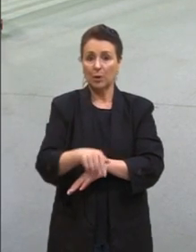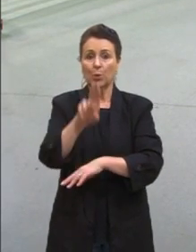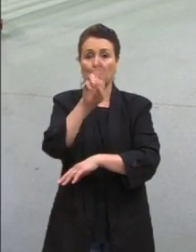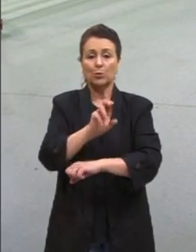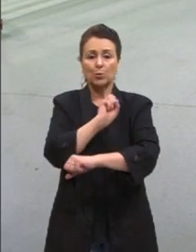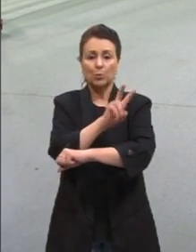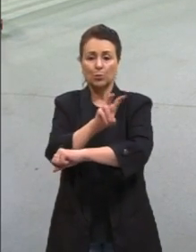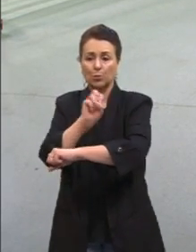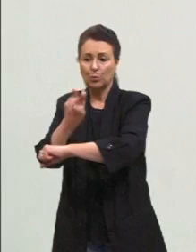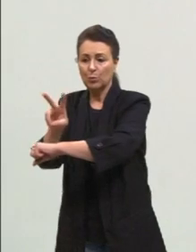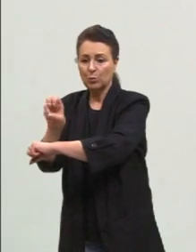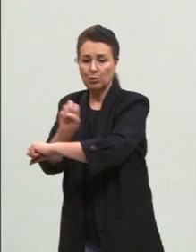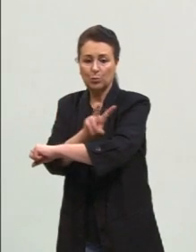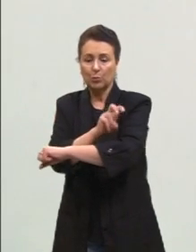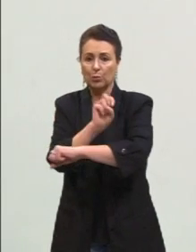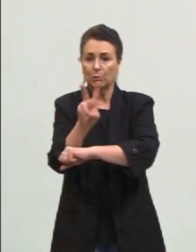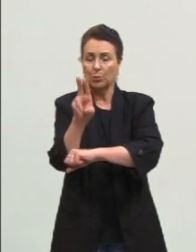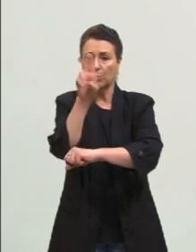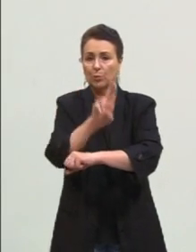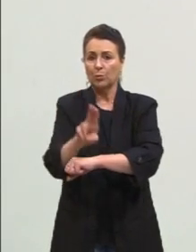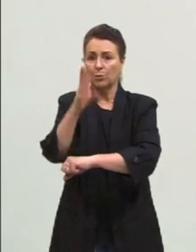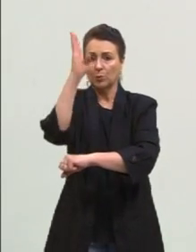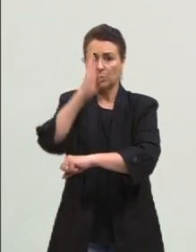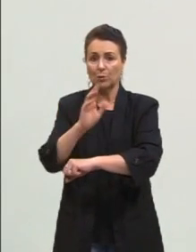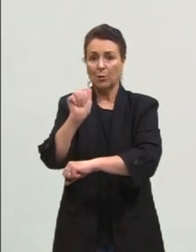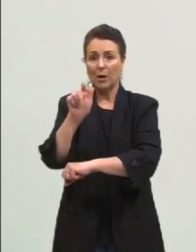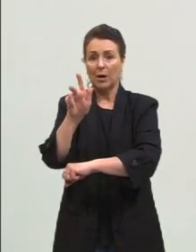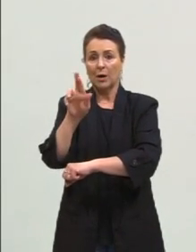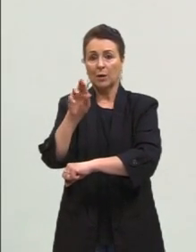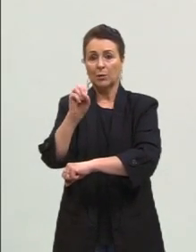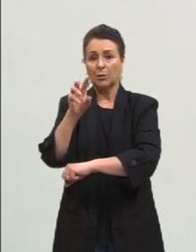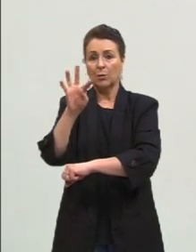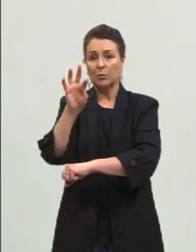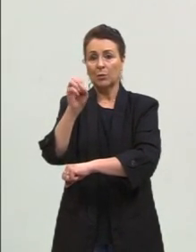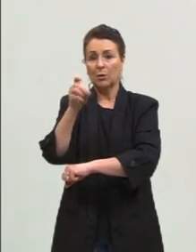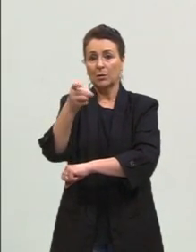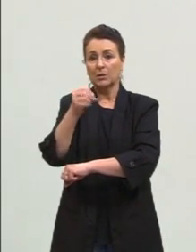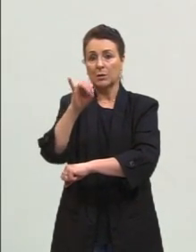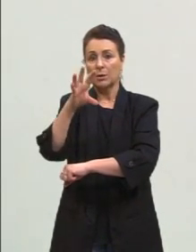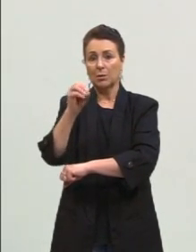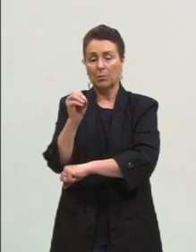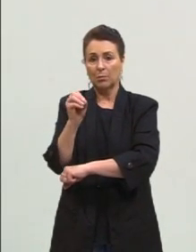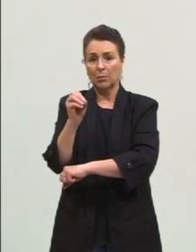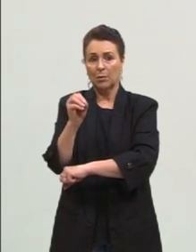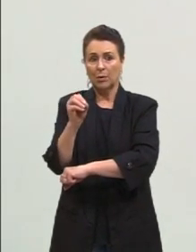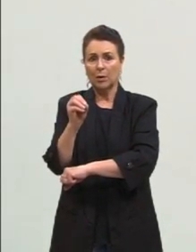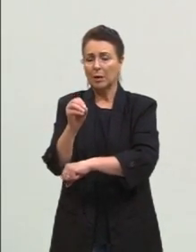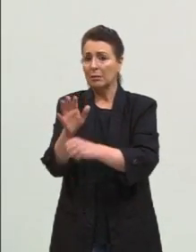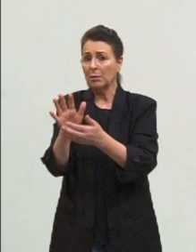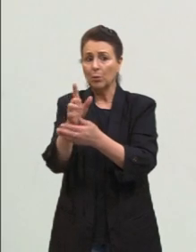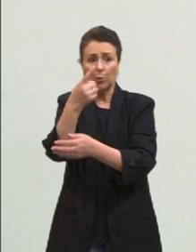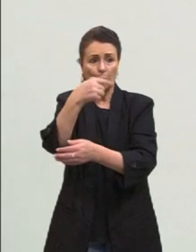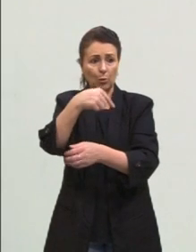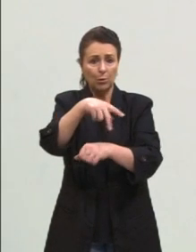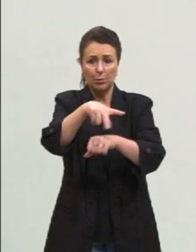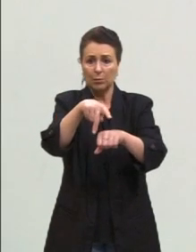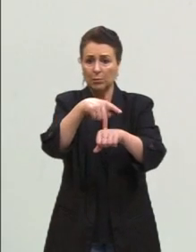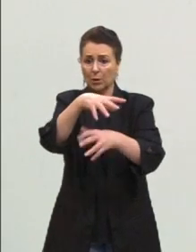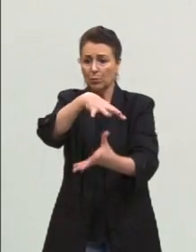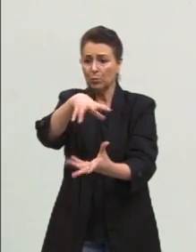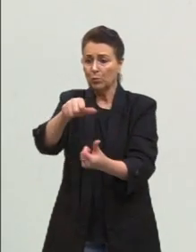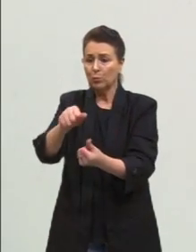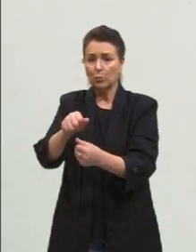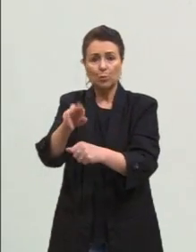agrotóxicos, que no Brasil se utilizam também muitos agrotóxicos que já foram banidos em quase todo o mundo. E esses